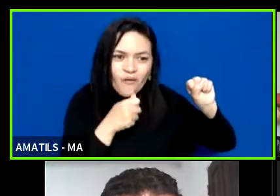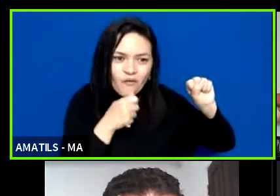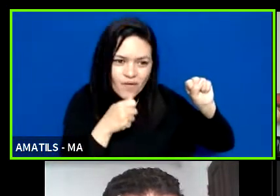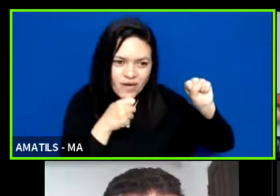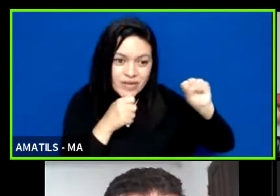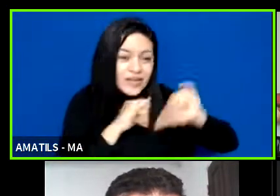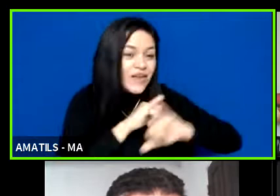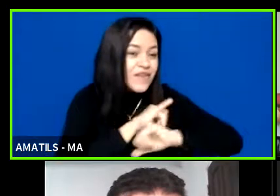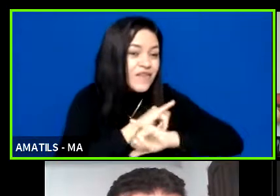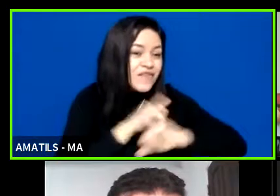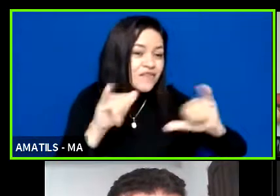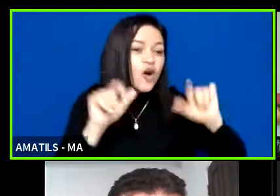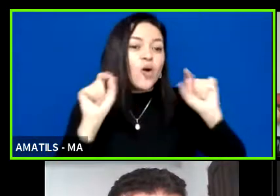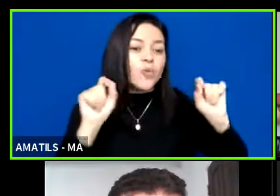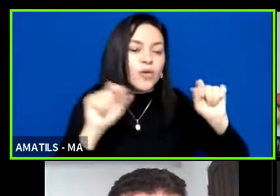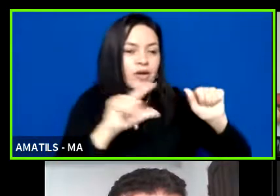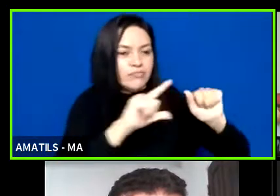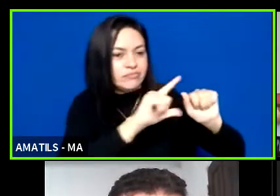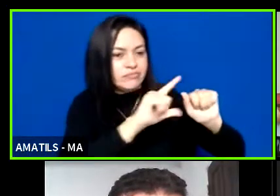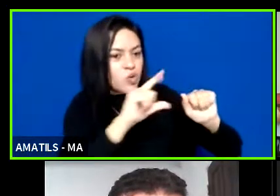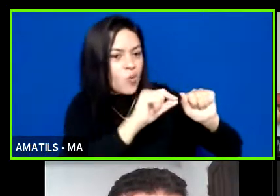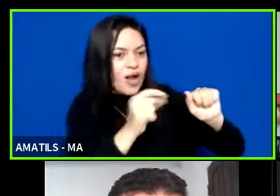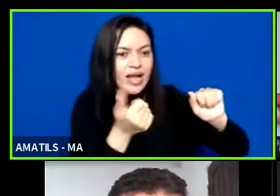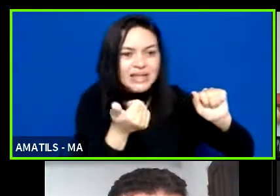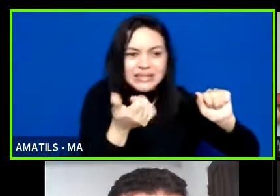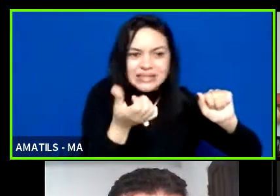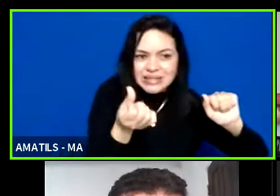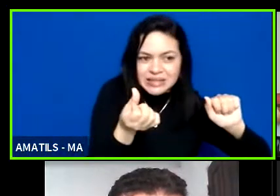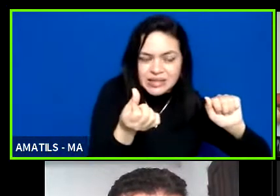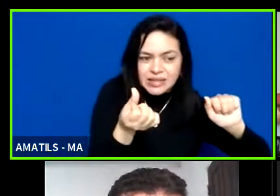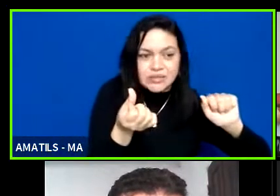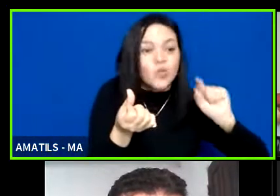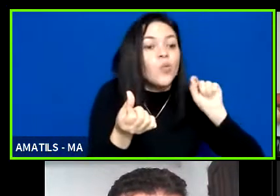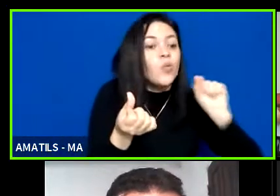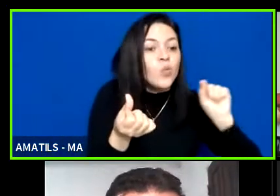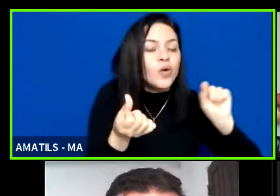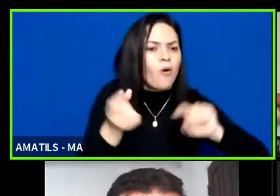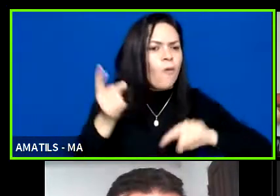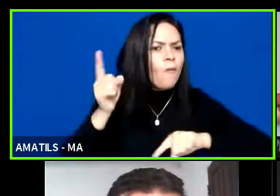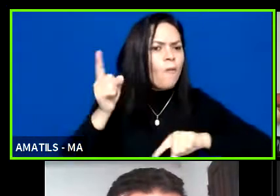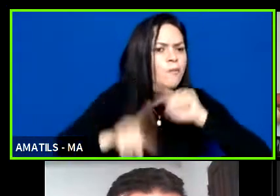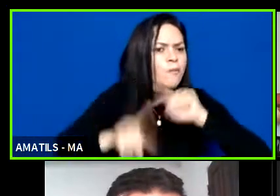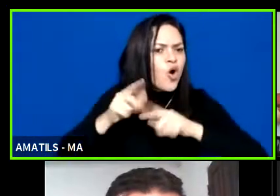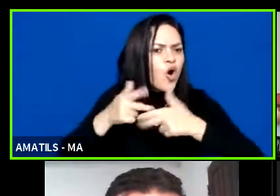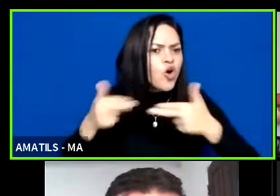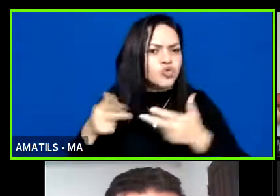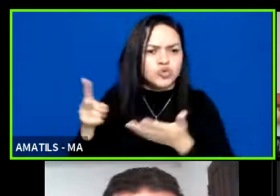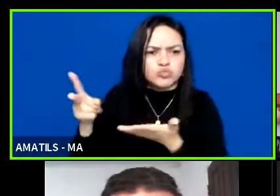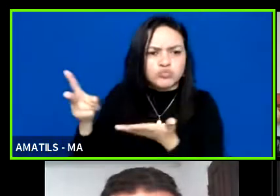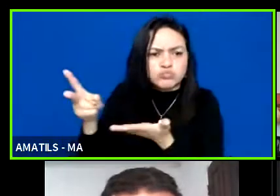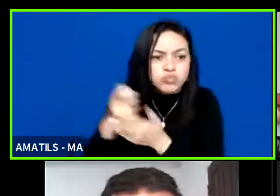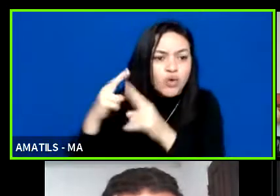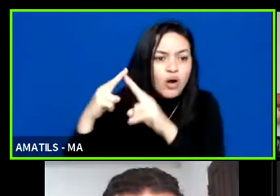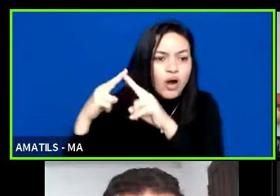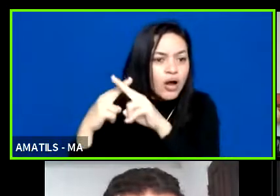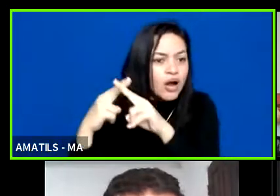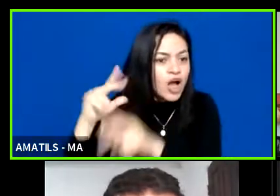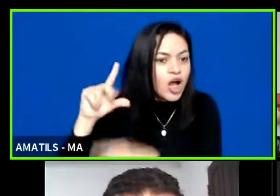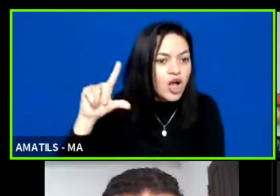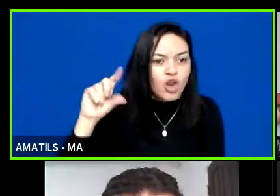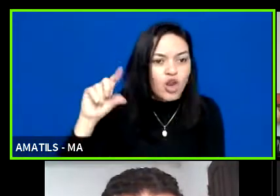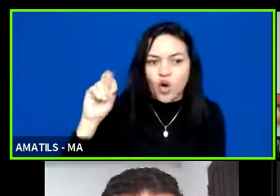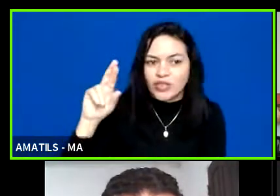no seu artigo 16 o produto da arrecadação da loteria de prognósticos numéricos será